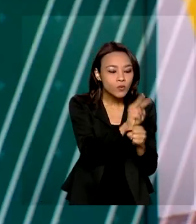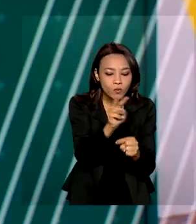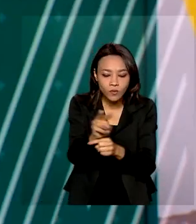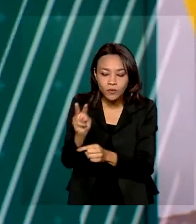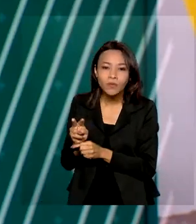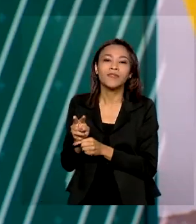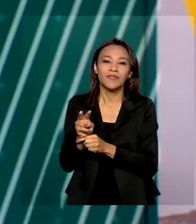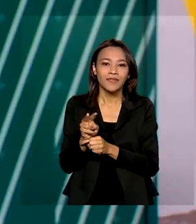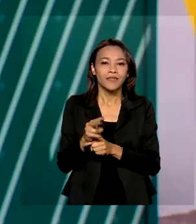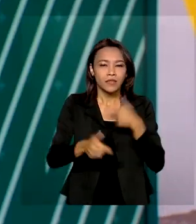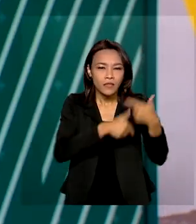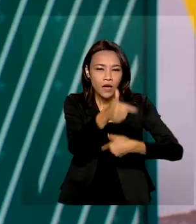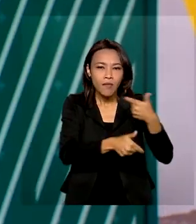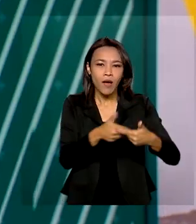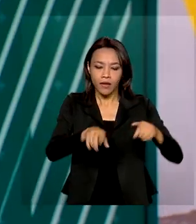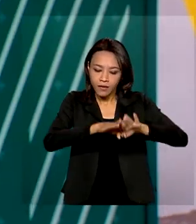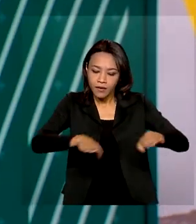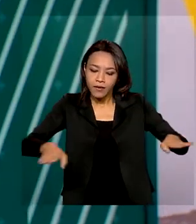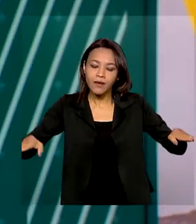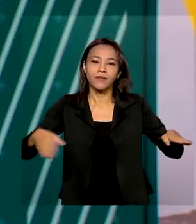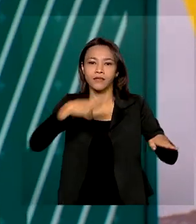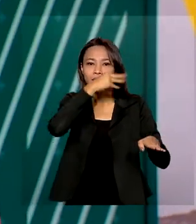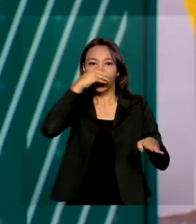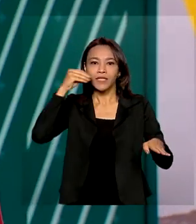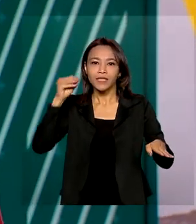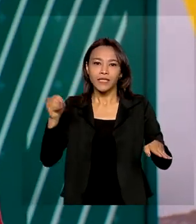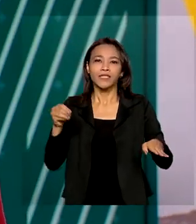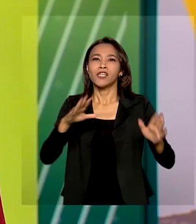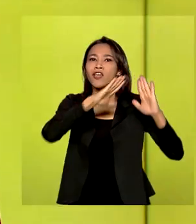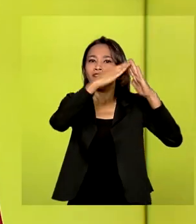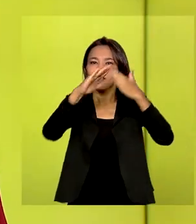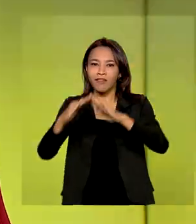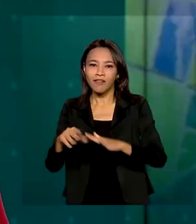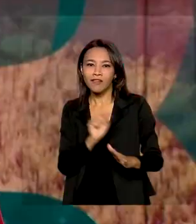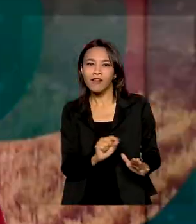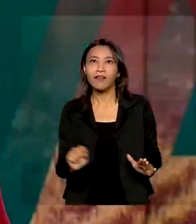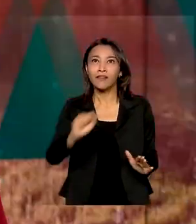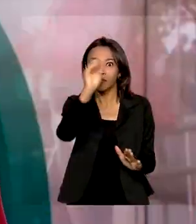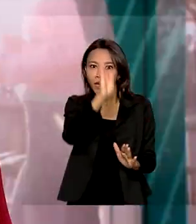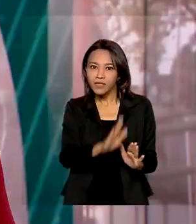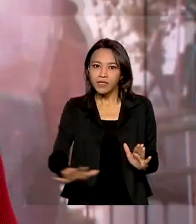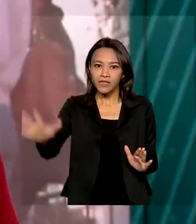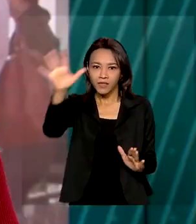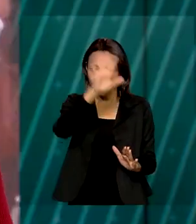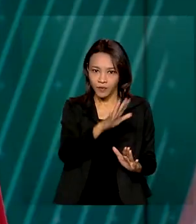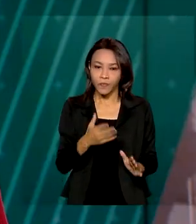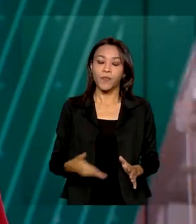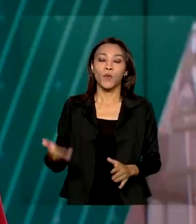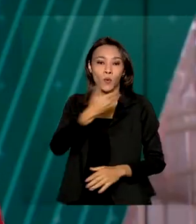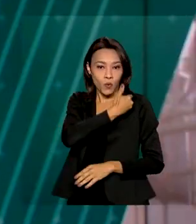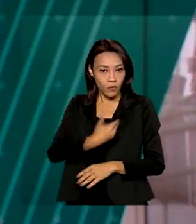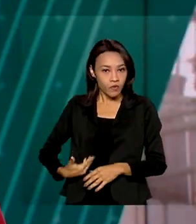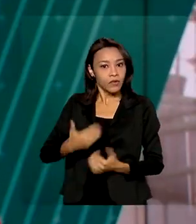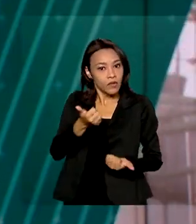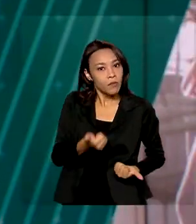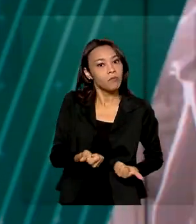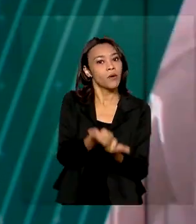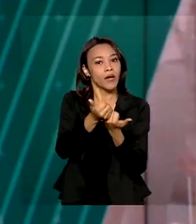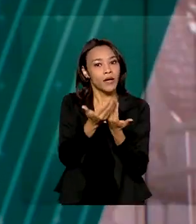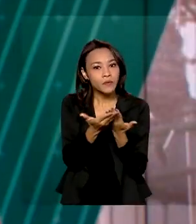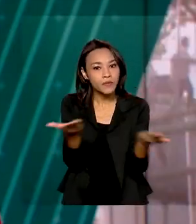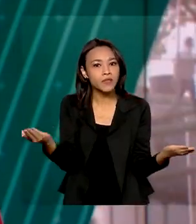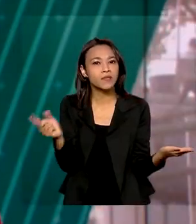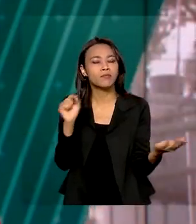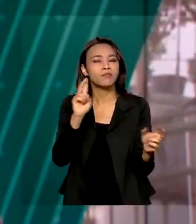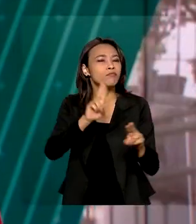crianças e adolescentes em comunidades espalhadas pelo país. O governo tem fortalecido esse trabalho na pandemia devido ao aumento